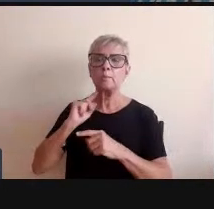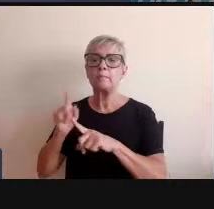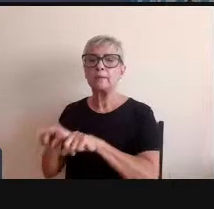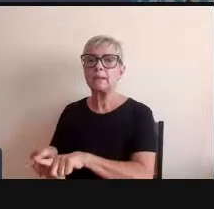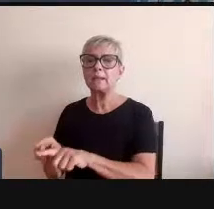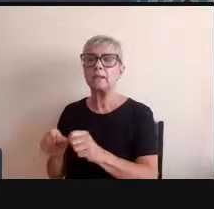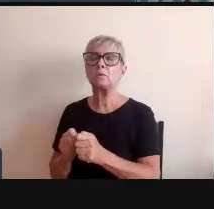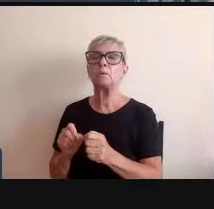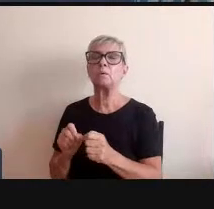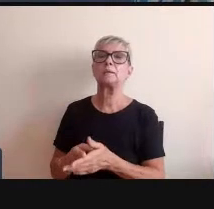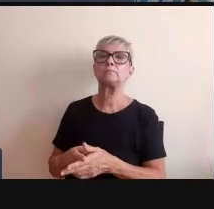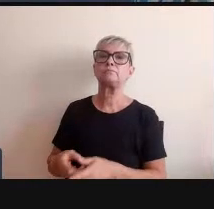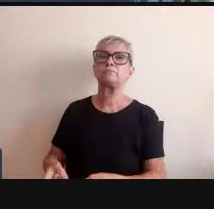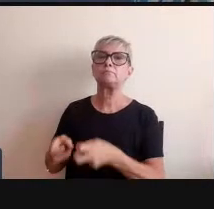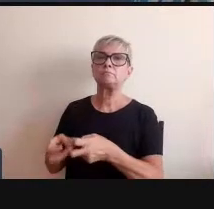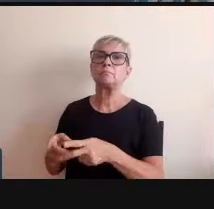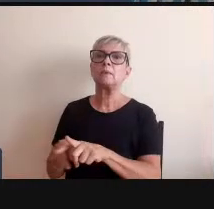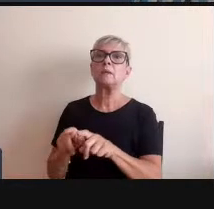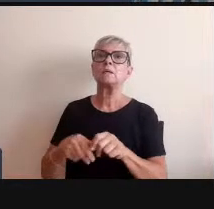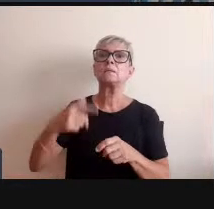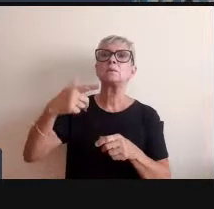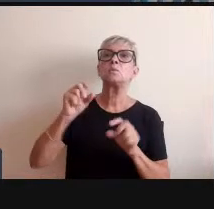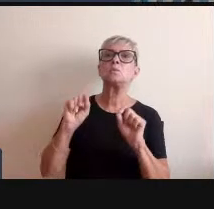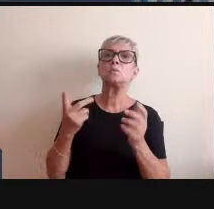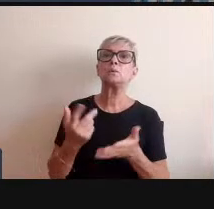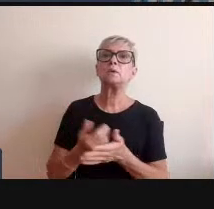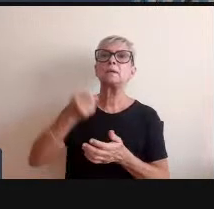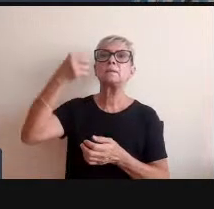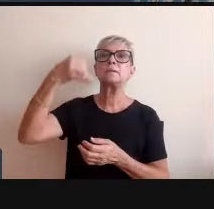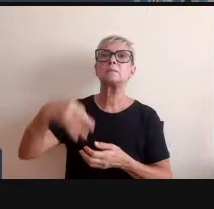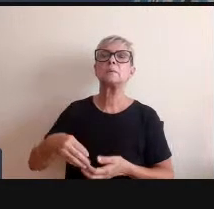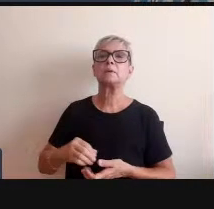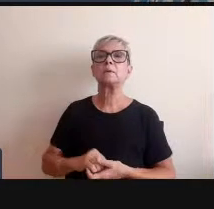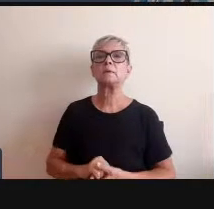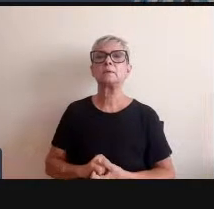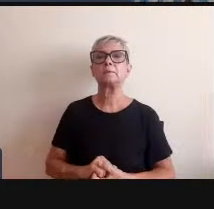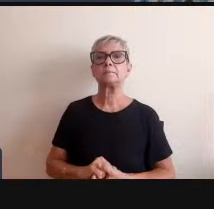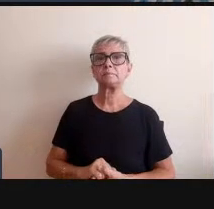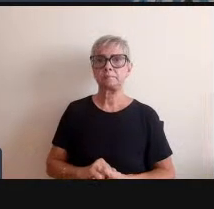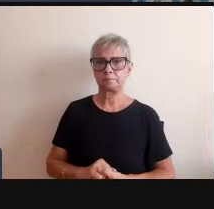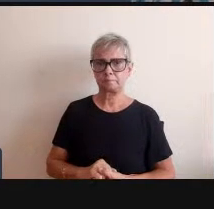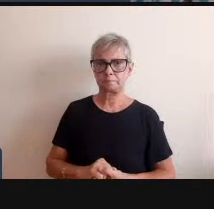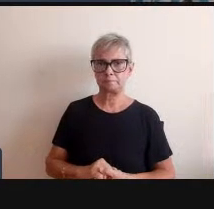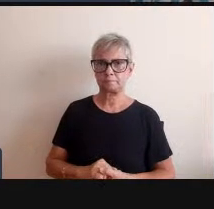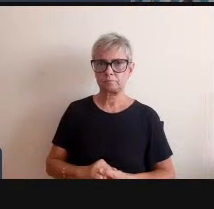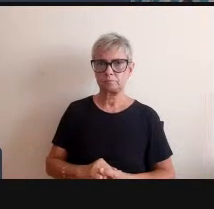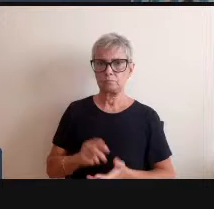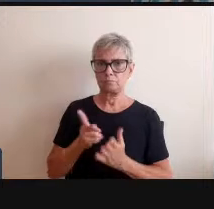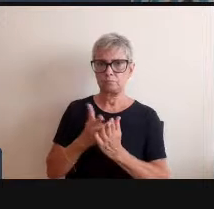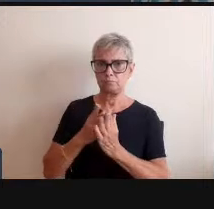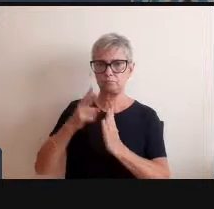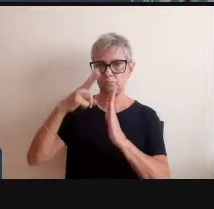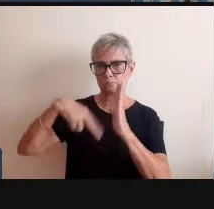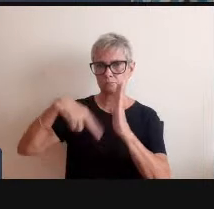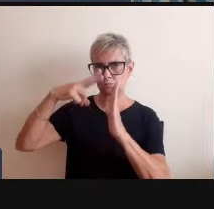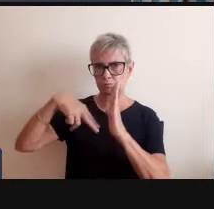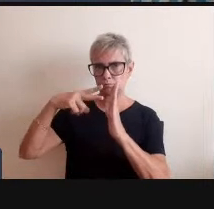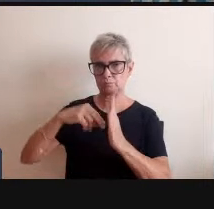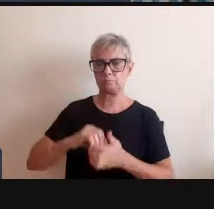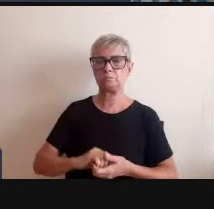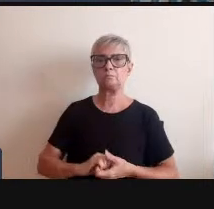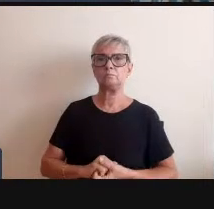em segundo lugar na sua própria fatalidade bem sabemos que o trabalho é natural na exata medida em que é